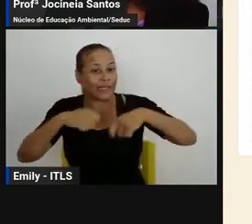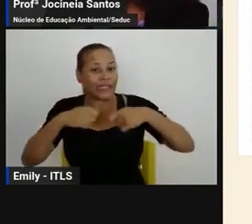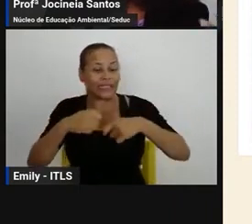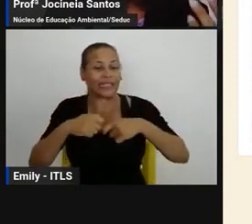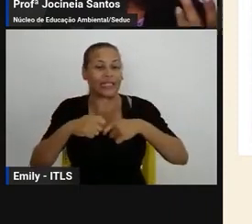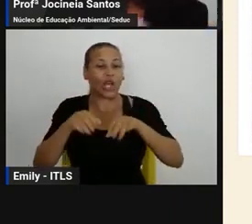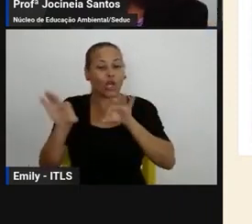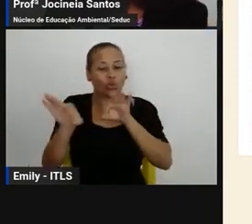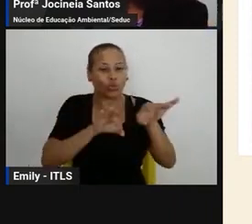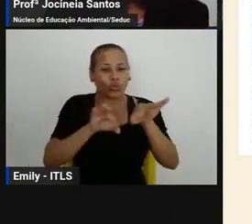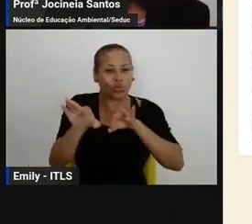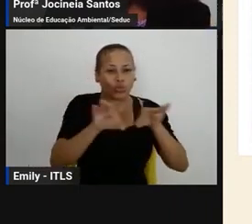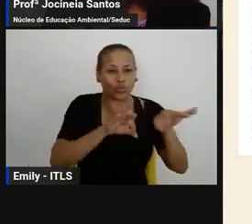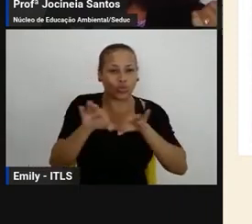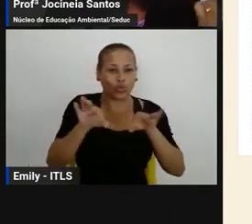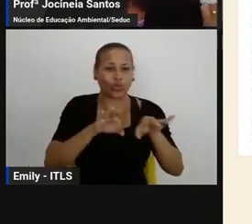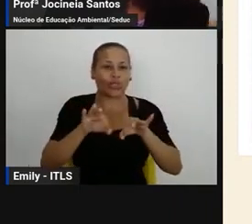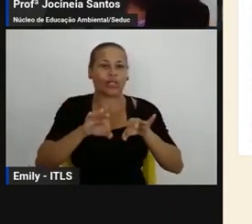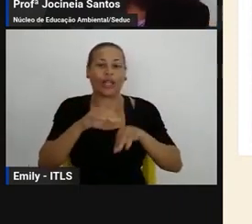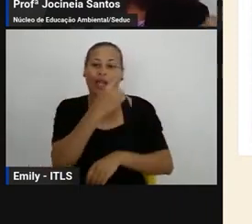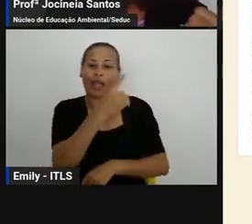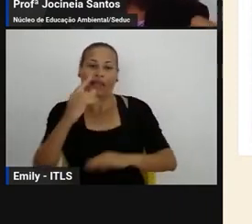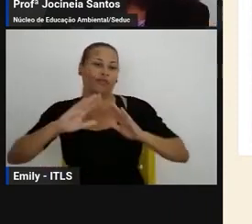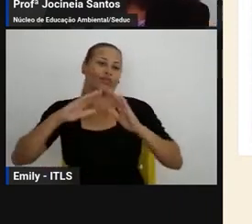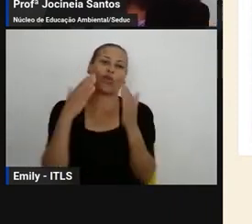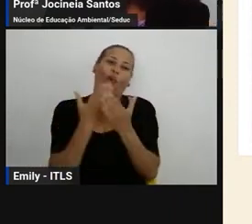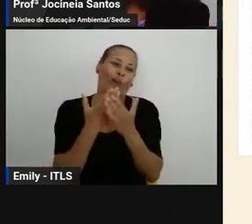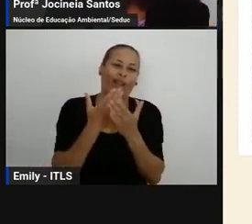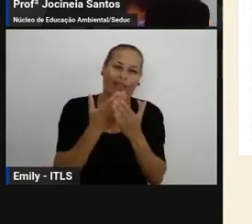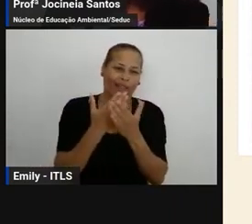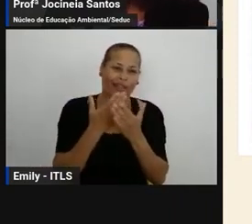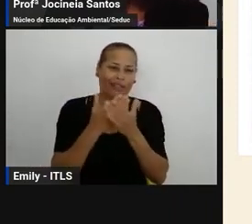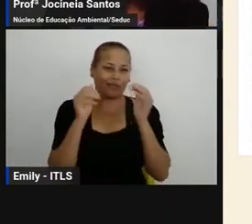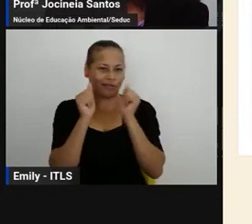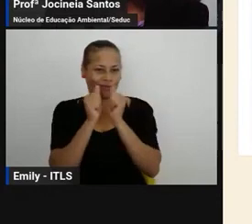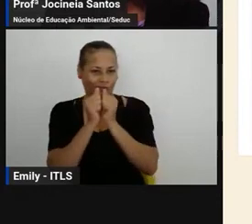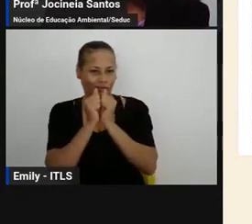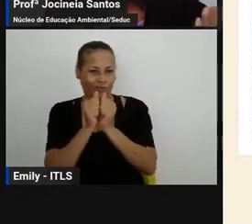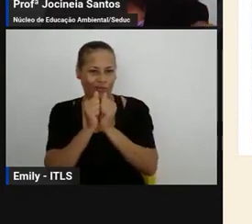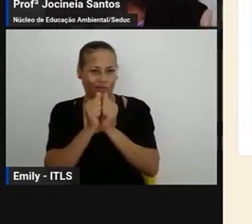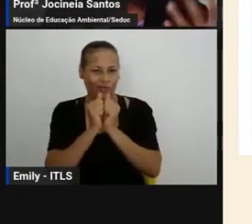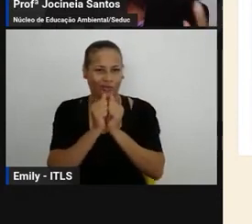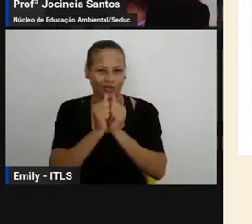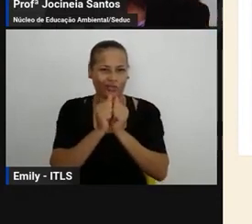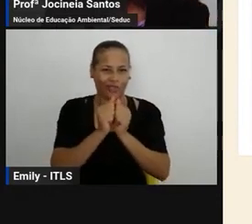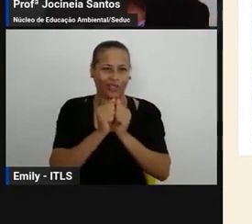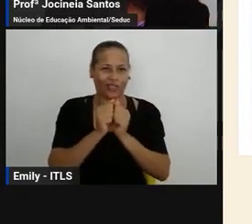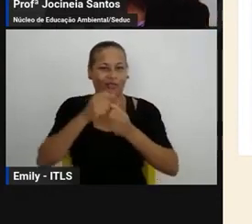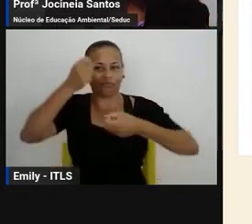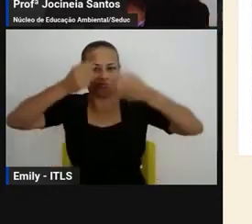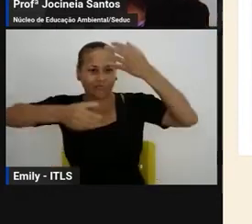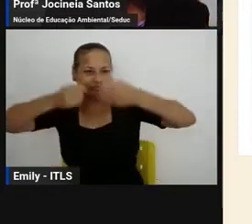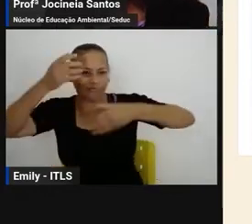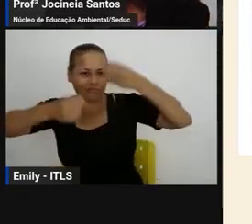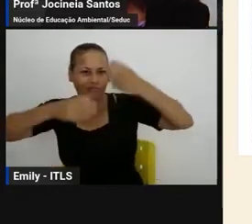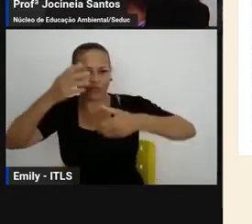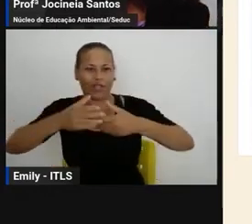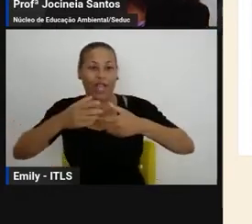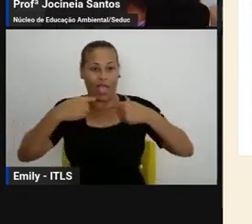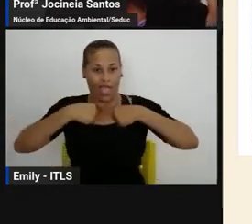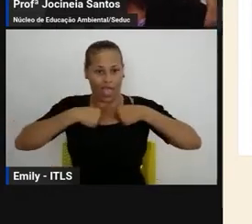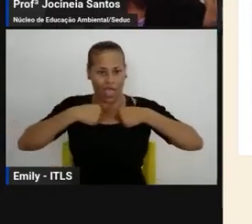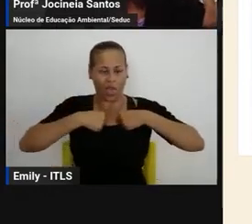ambiental com a escola então nós estamos aqui abro esse para me colocar à disposição de todas as